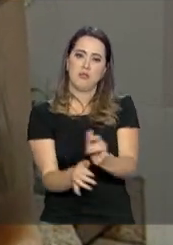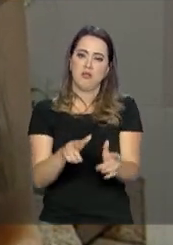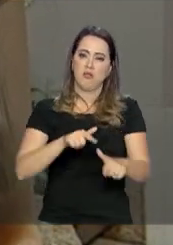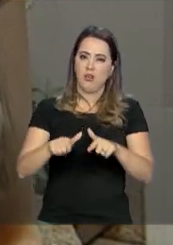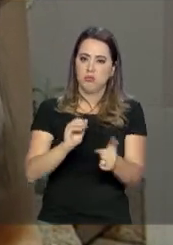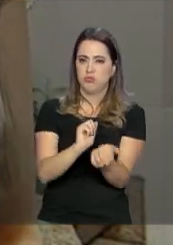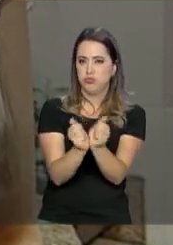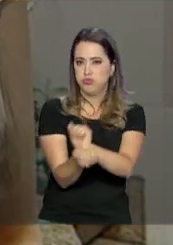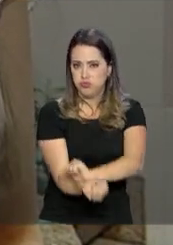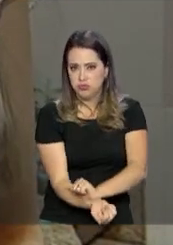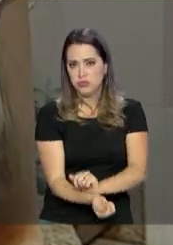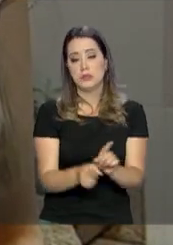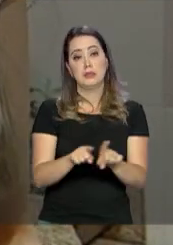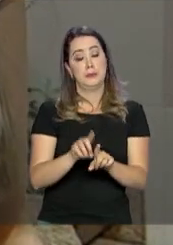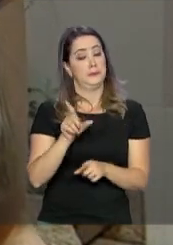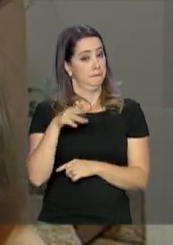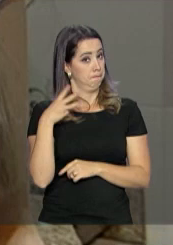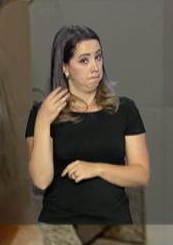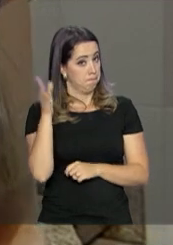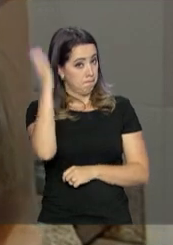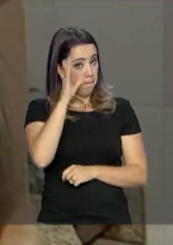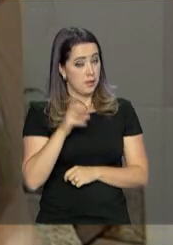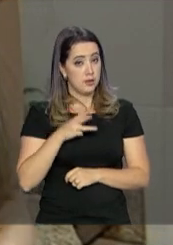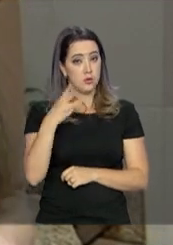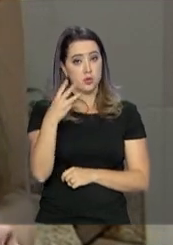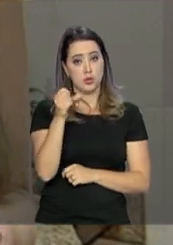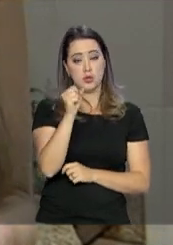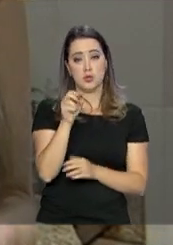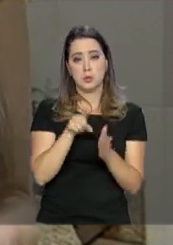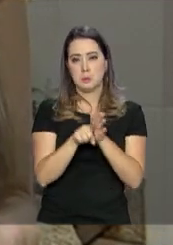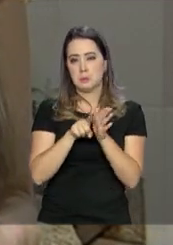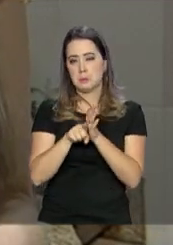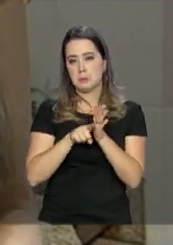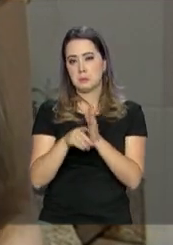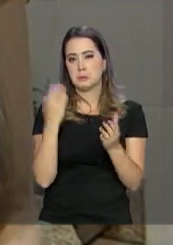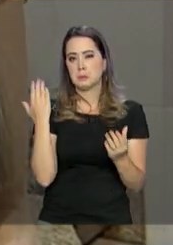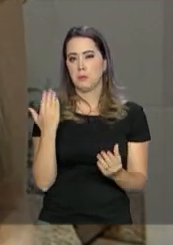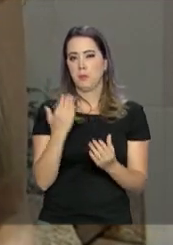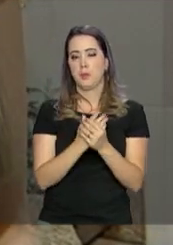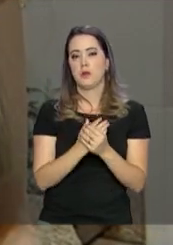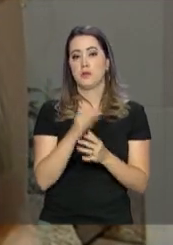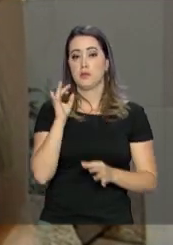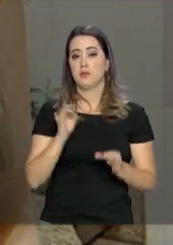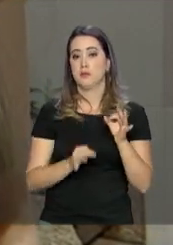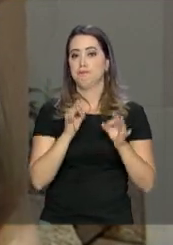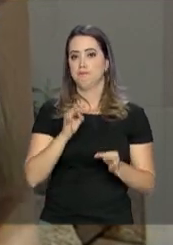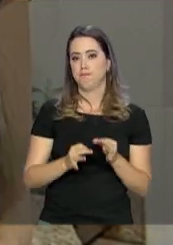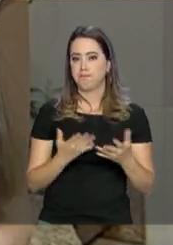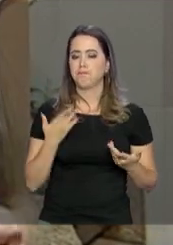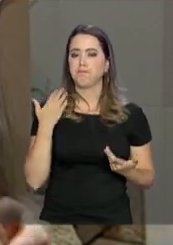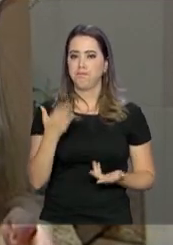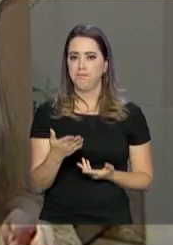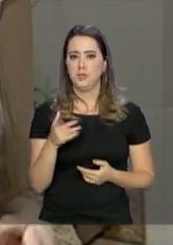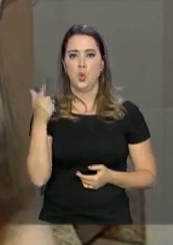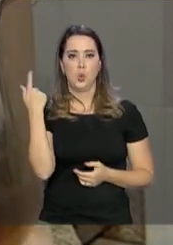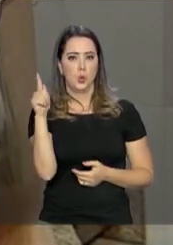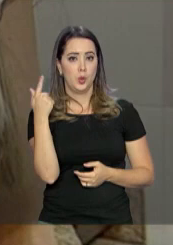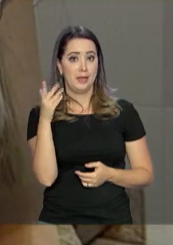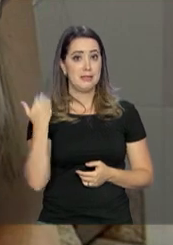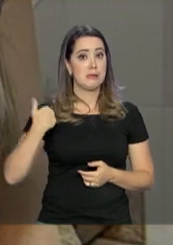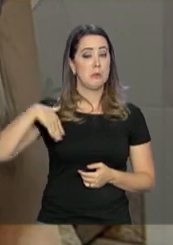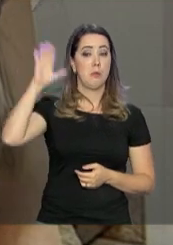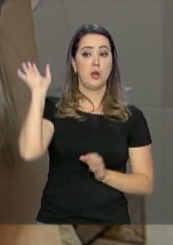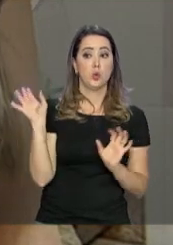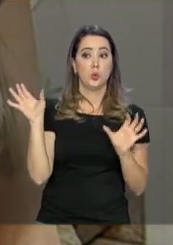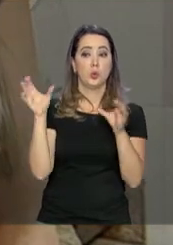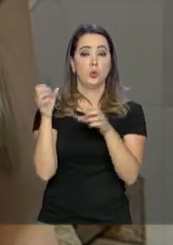contava com 38 investigações em andamento e 24 processos na Justiça sobre tráfico de pessoas, sendo Goiás o estado